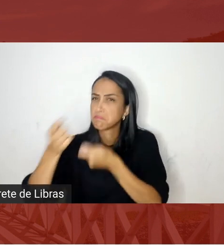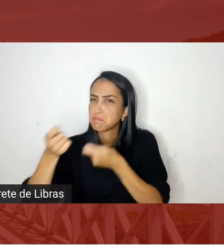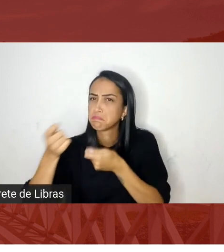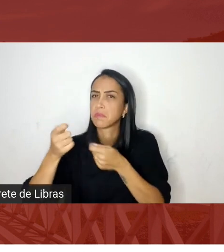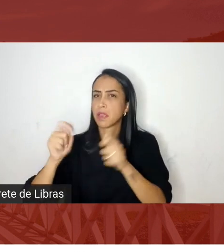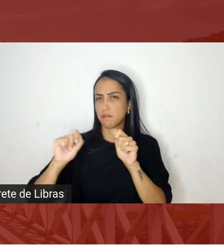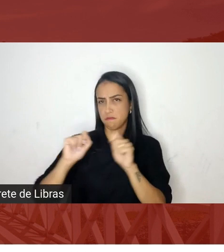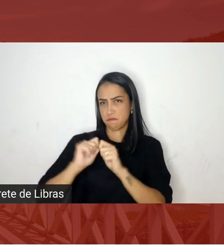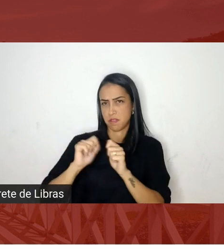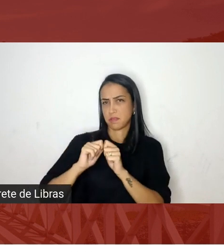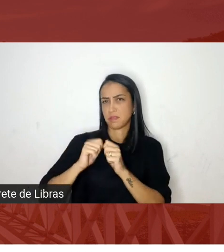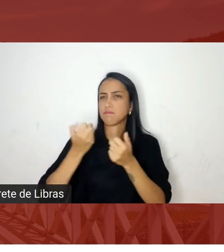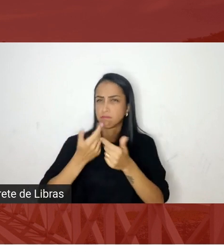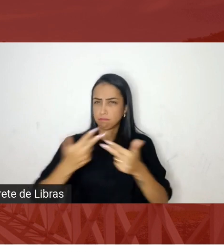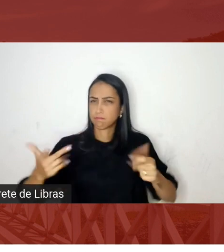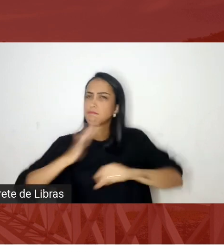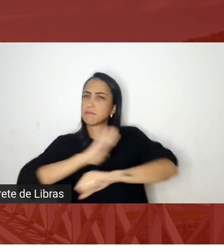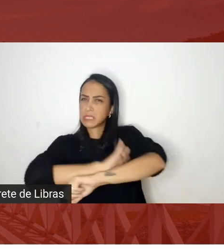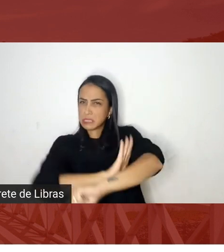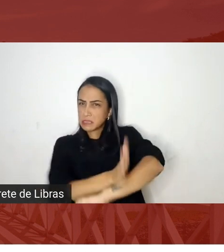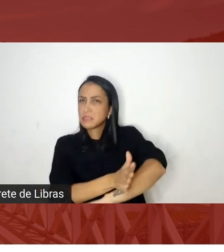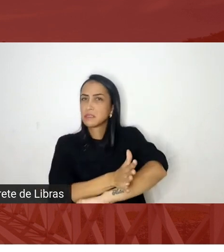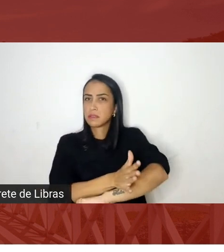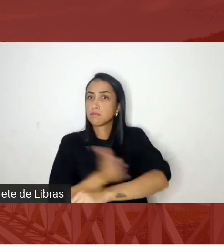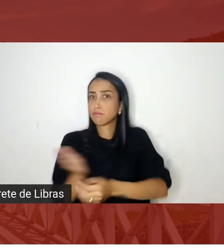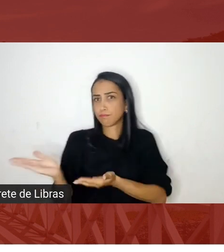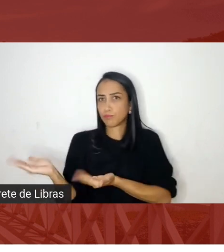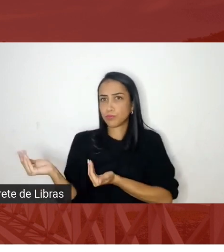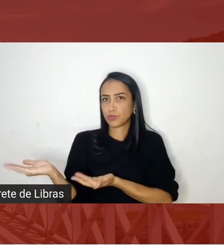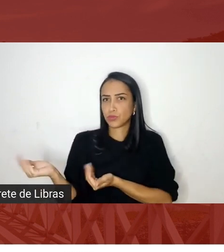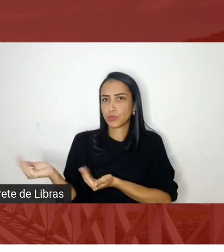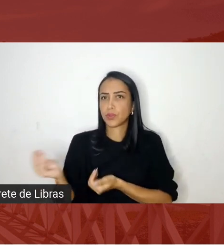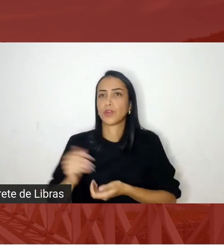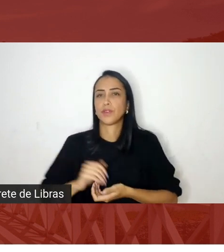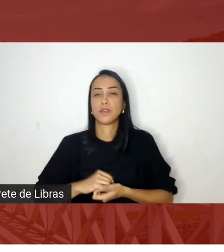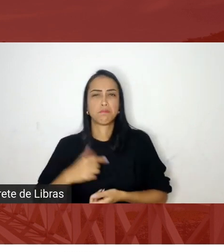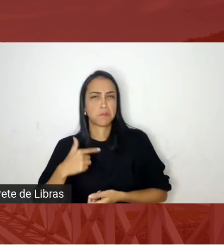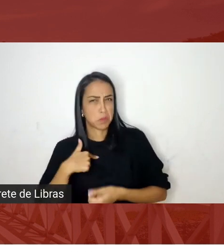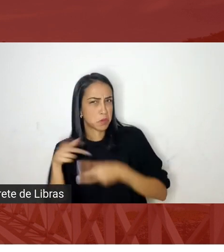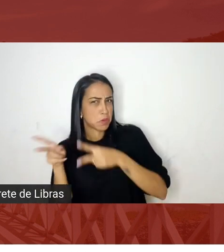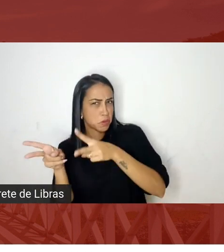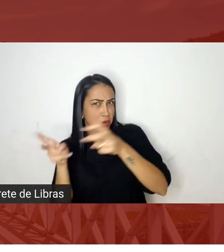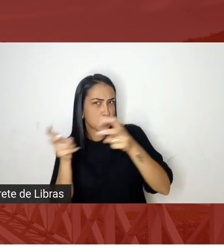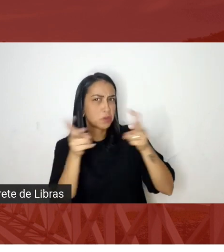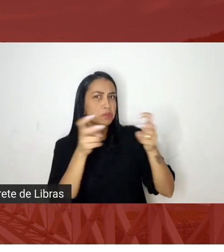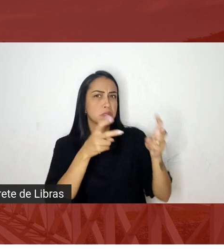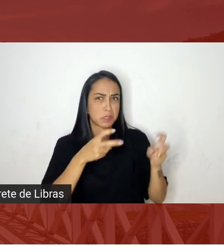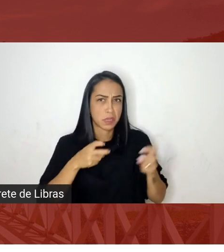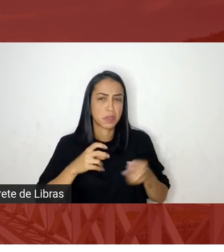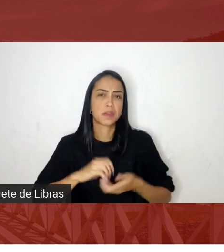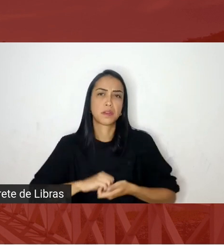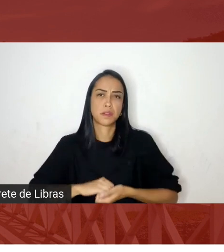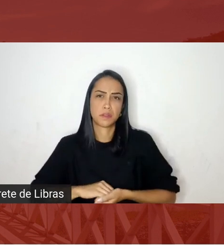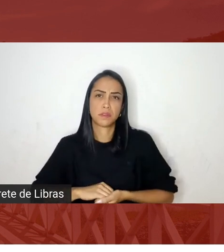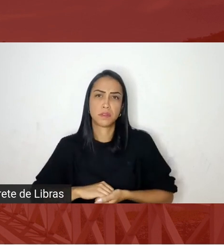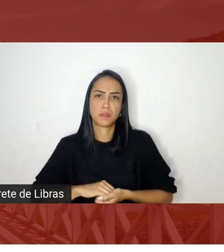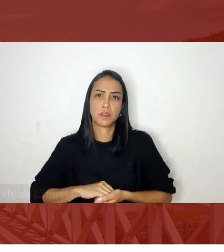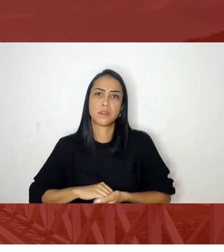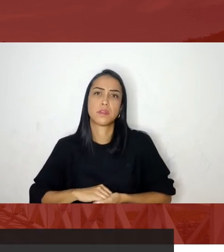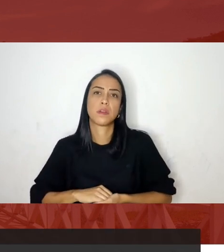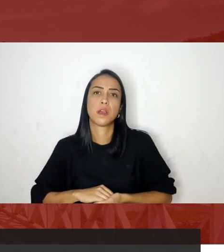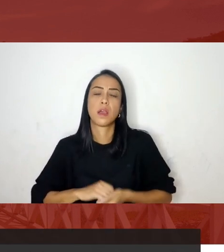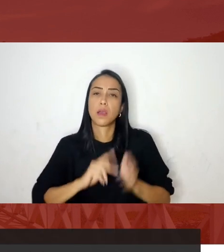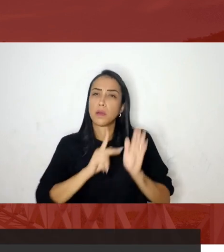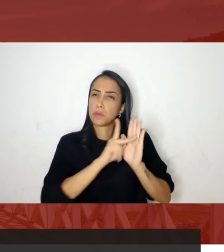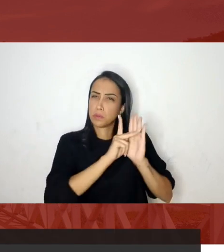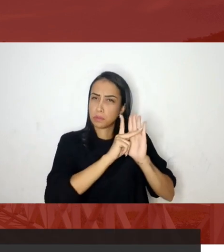nazifascista entre a juventude eu faço um trabalho de observatório da imprensa e um projeto de pesquisa